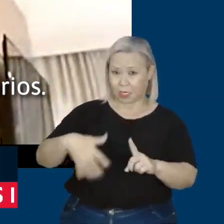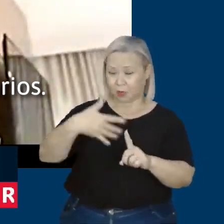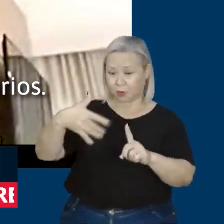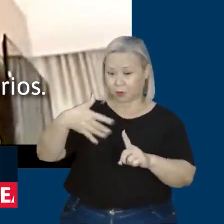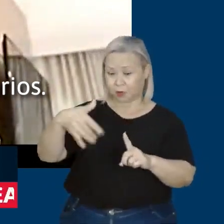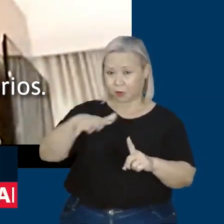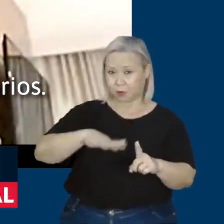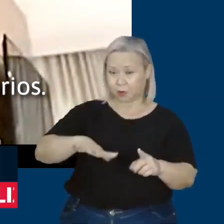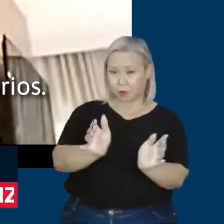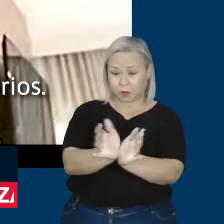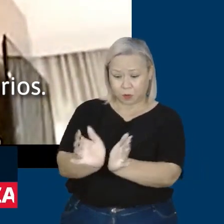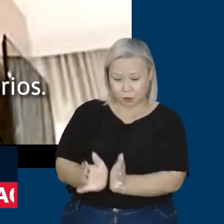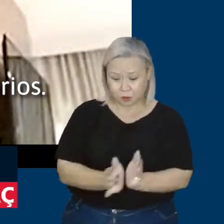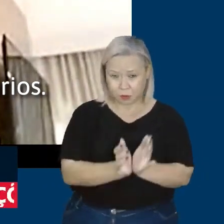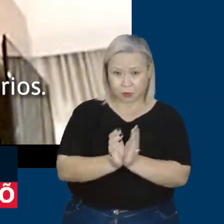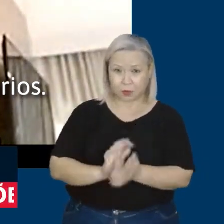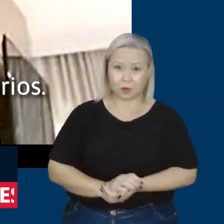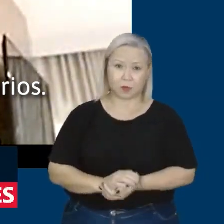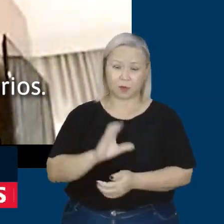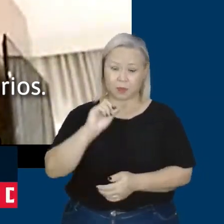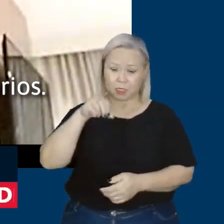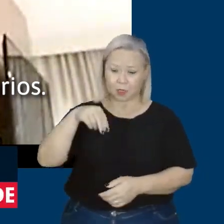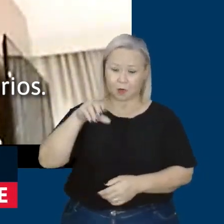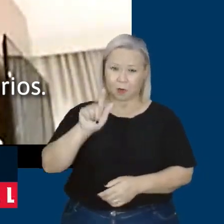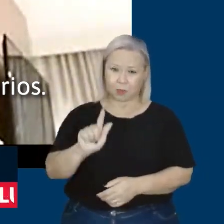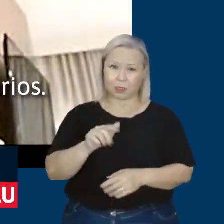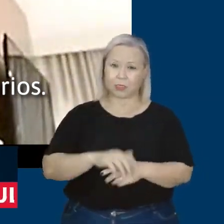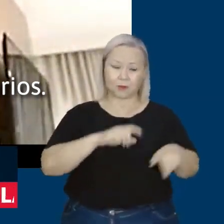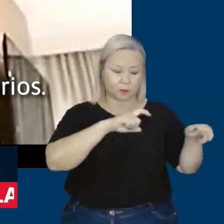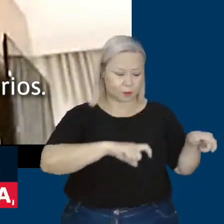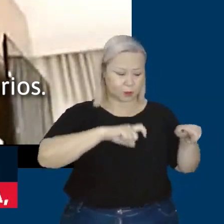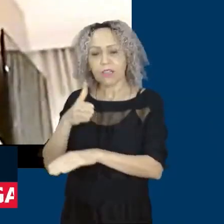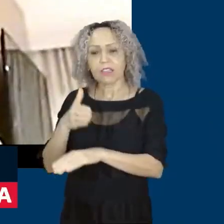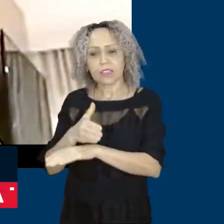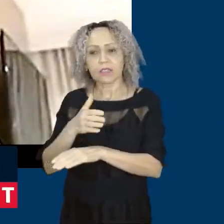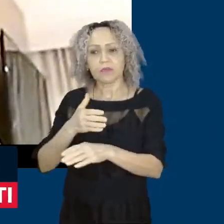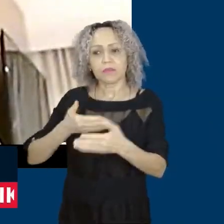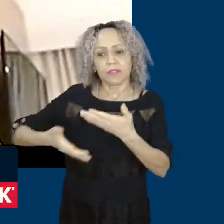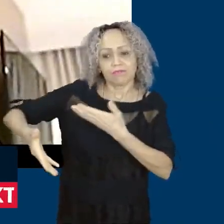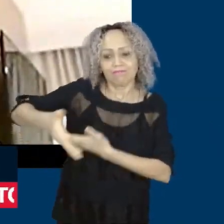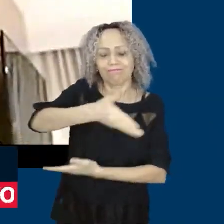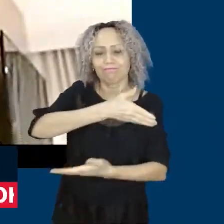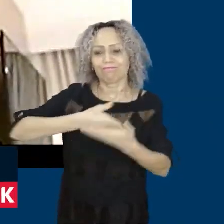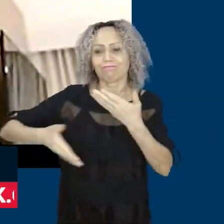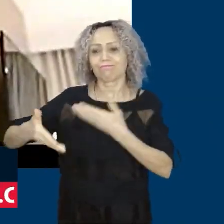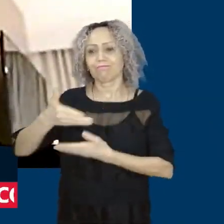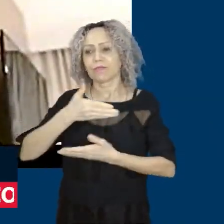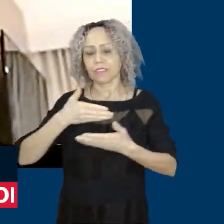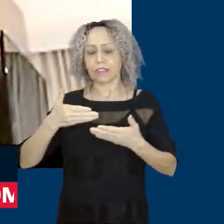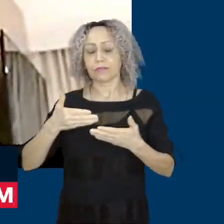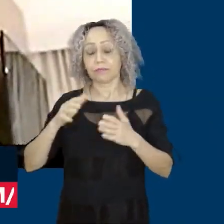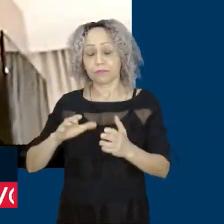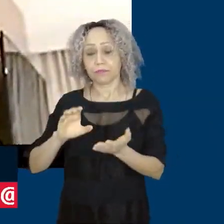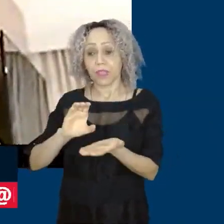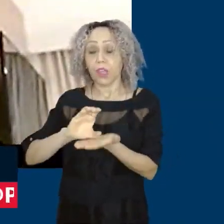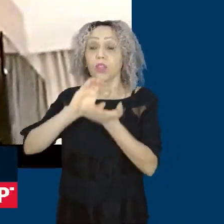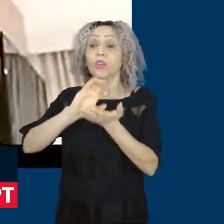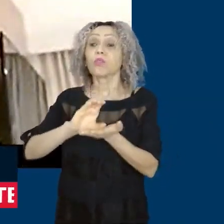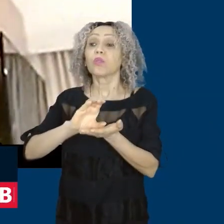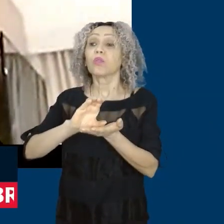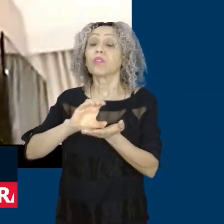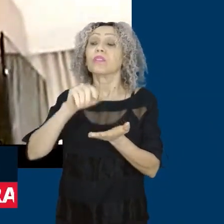das ONGs, do pessoal do campo, dos povos originários, e esse conselho tem a atribuição de